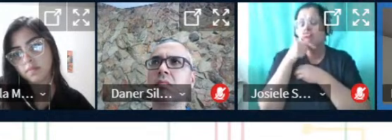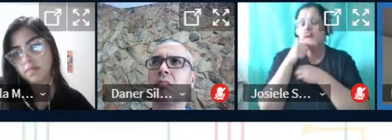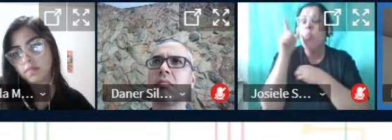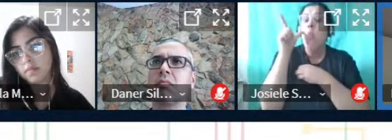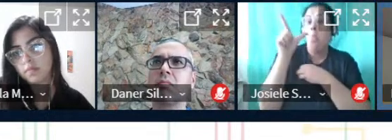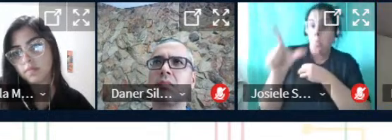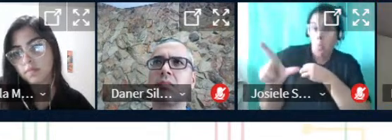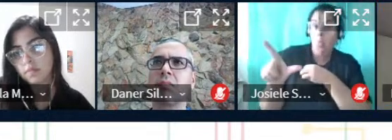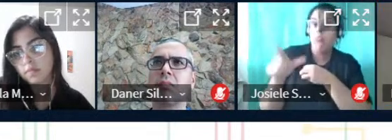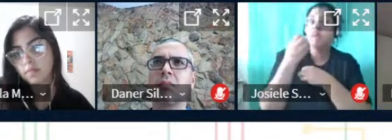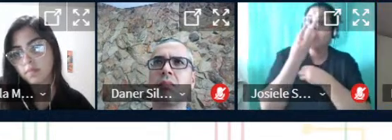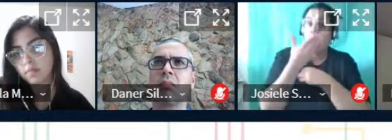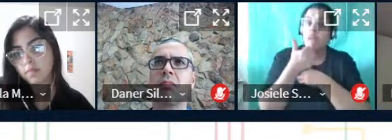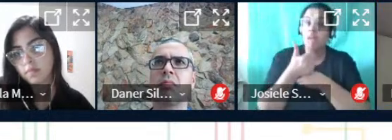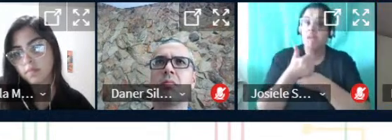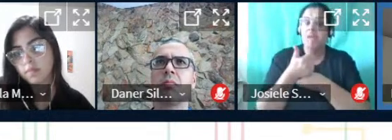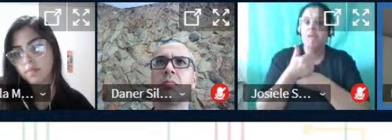eles